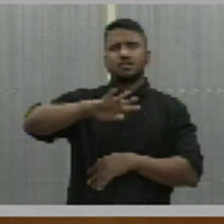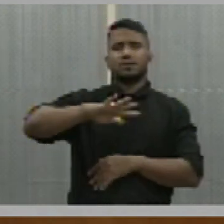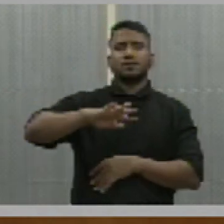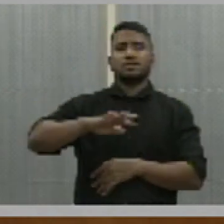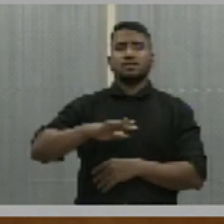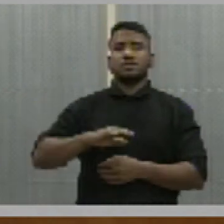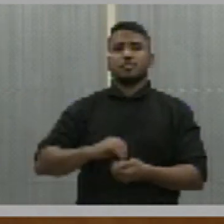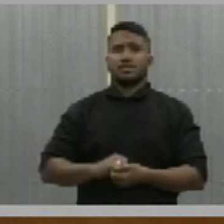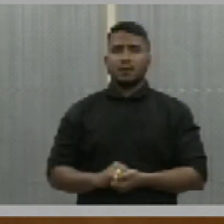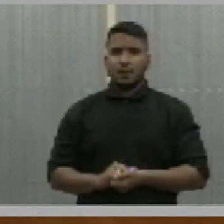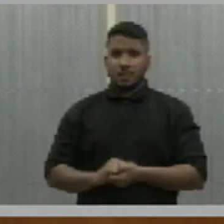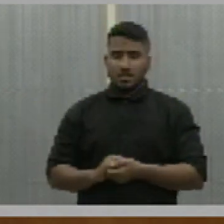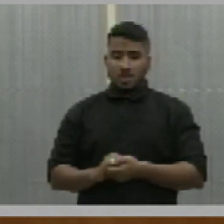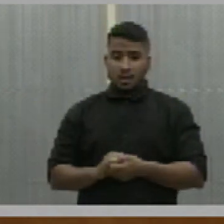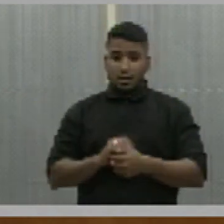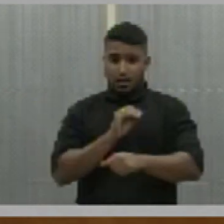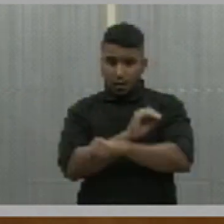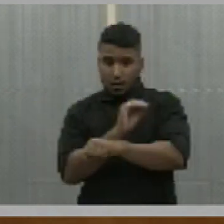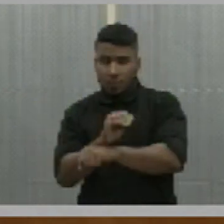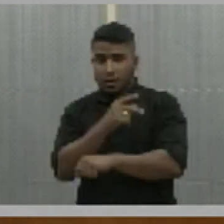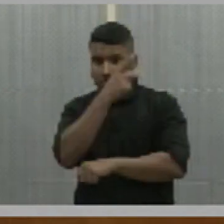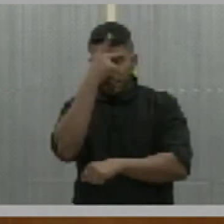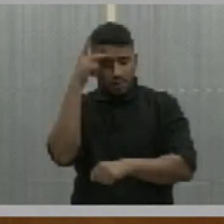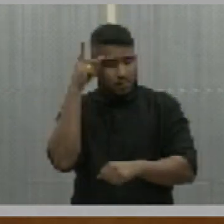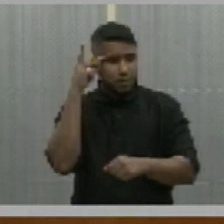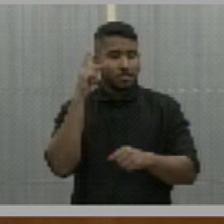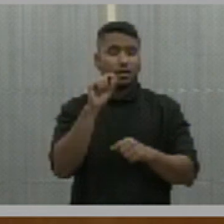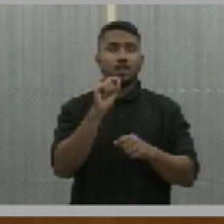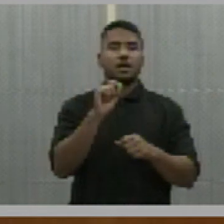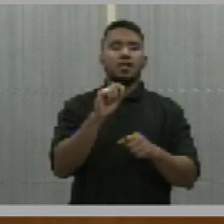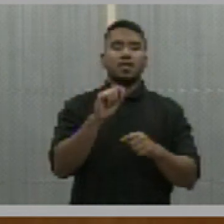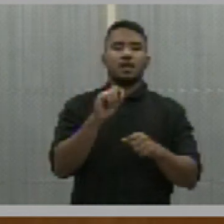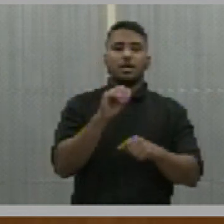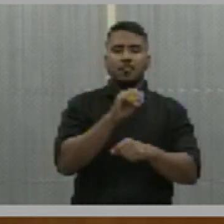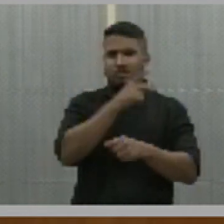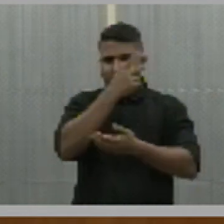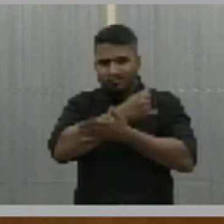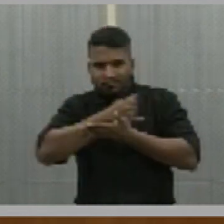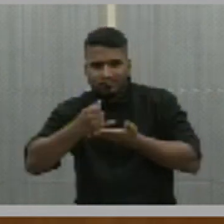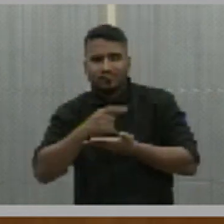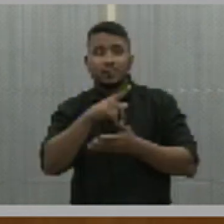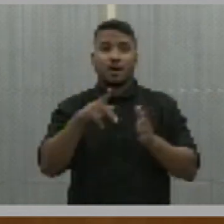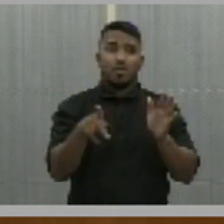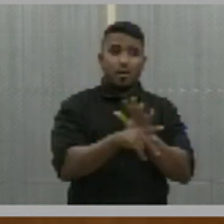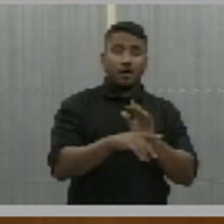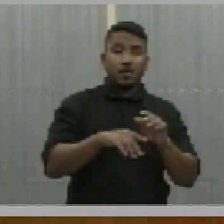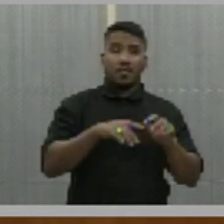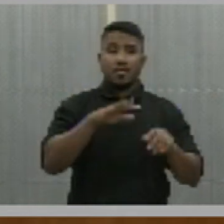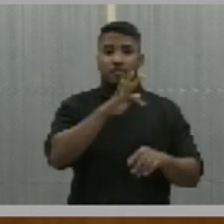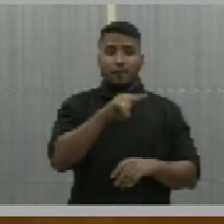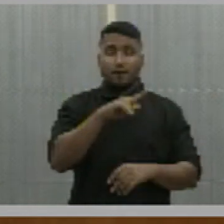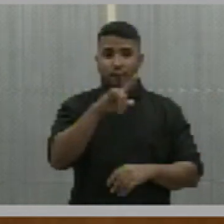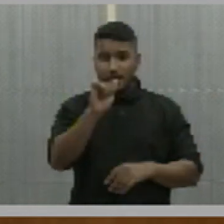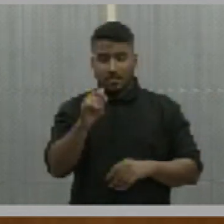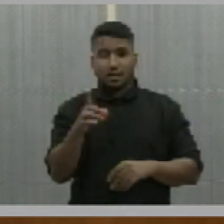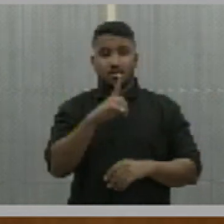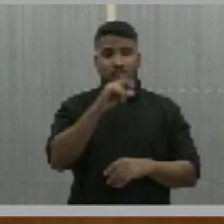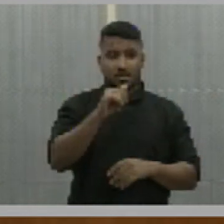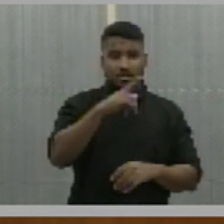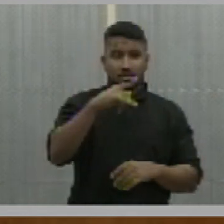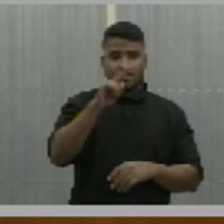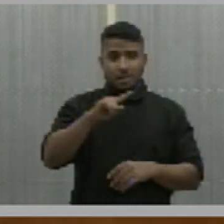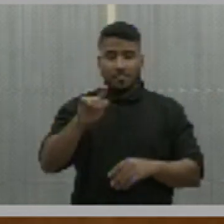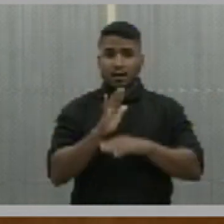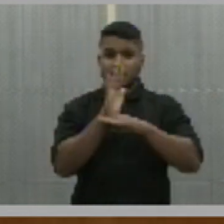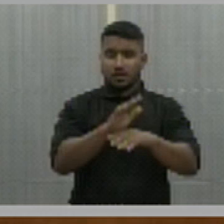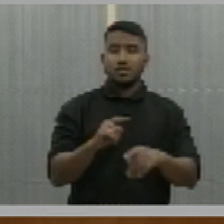que cuidam da recuperação do dependente químico que são geridas pela Fazenda da Paz. Então, eu vi ali uma iniciativa